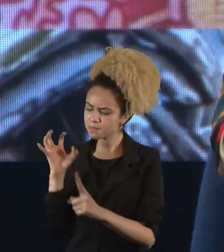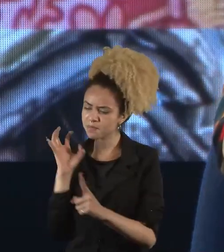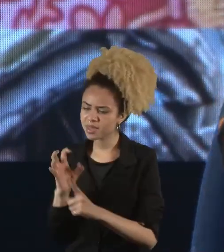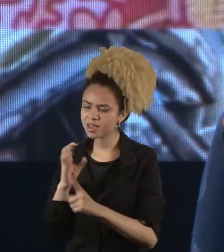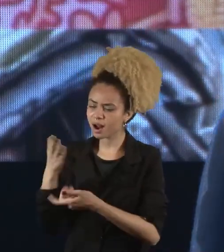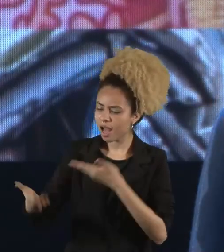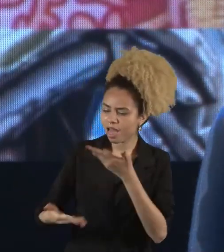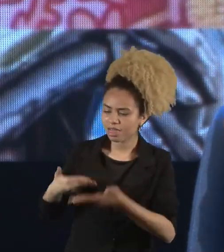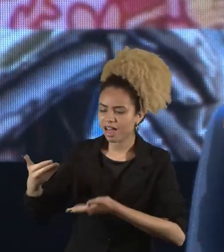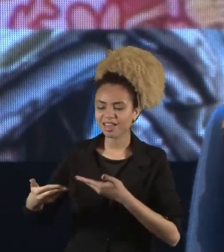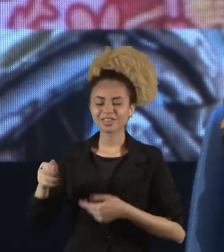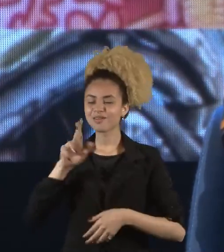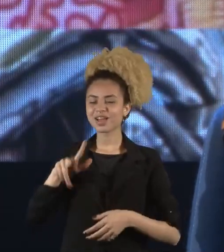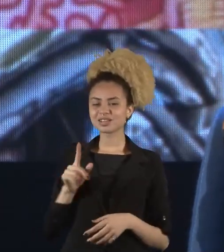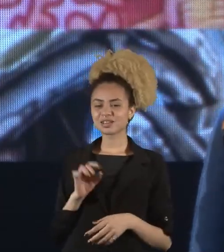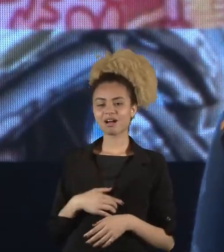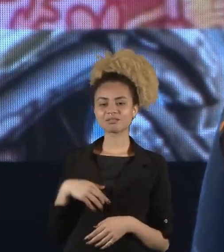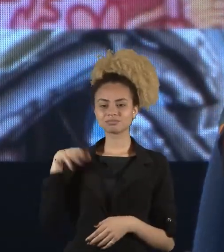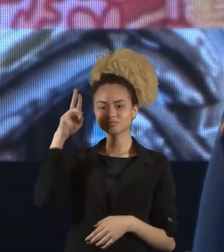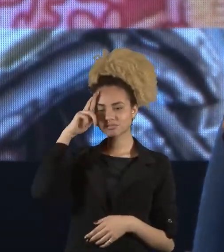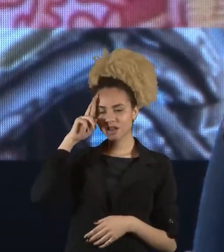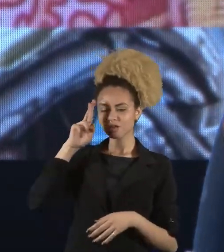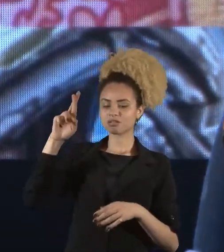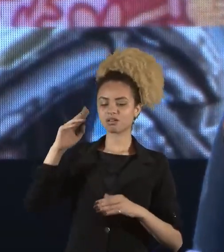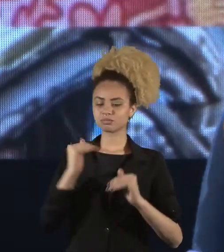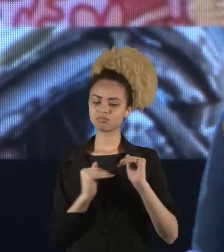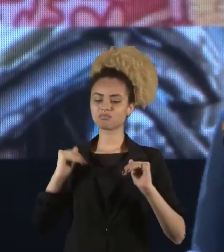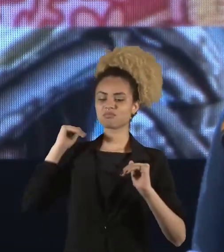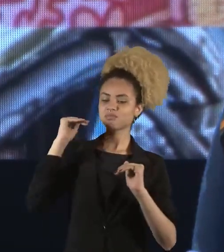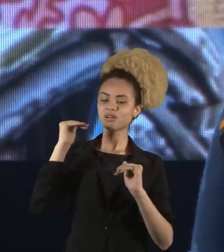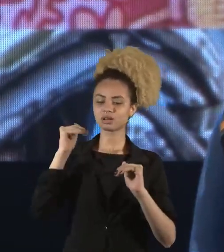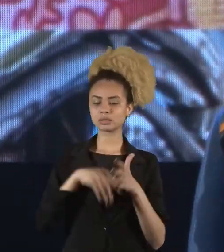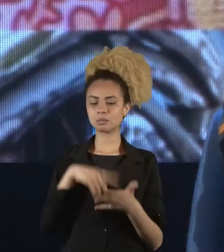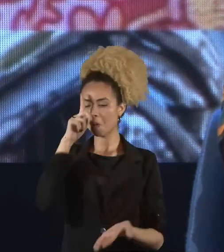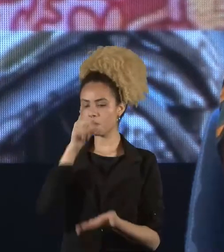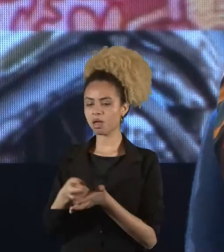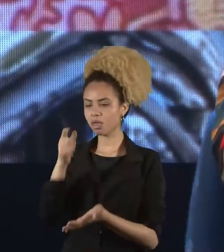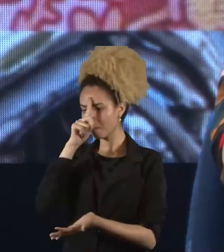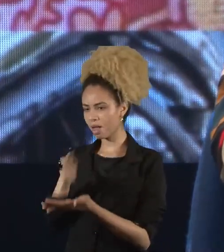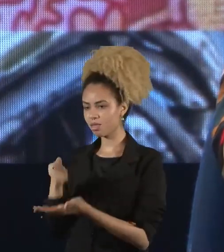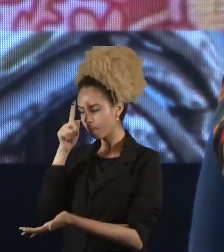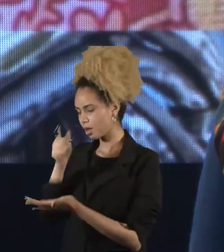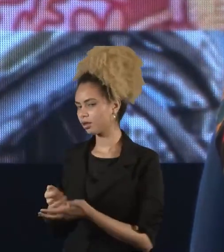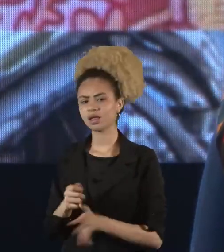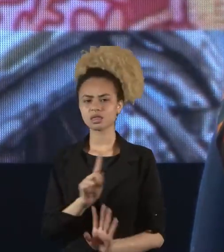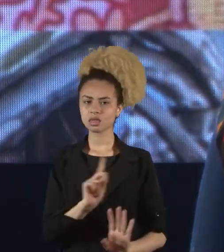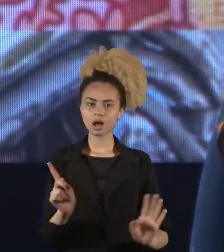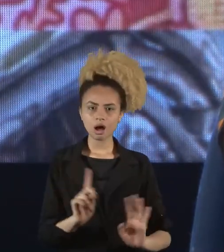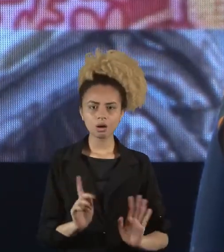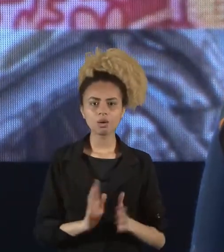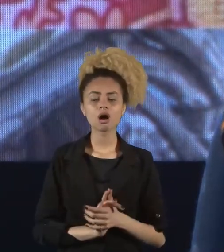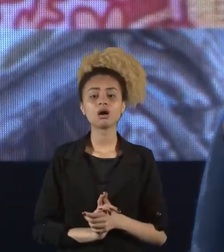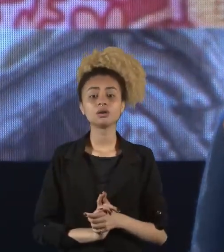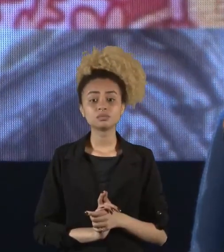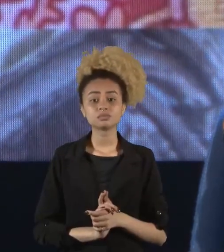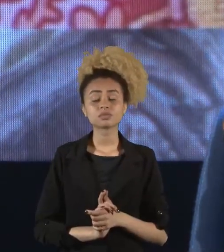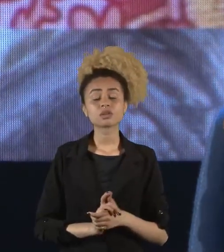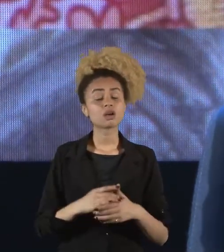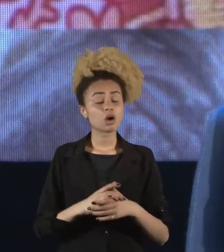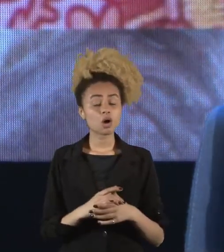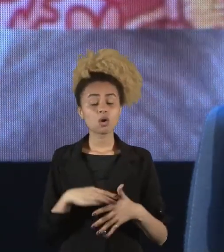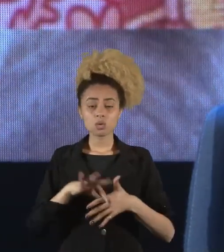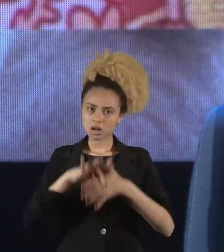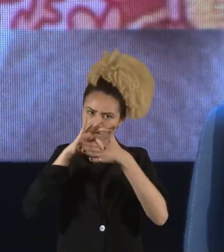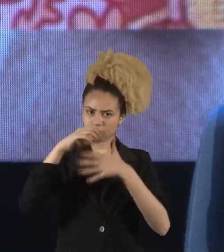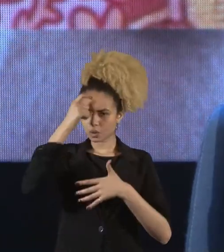não aquele que está na posição hierarquicamente superior no sentido impositivo. E, além disso, o líder consciente é aquele que